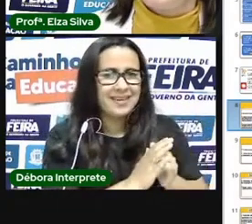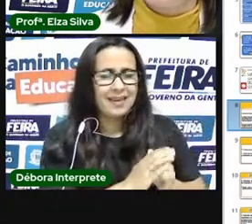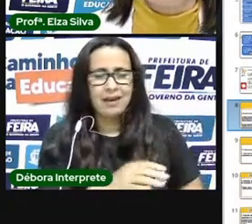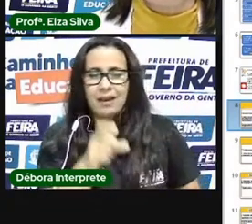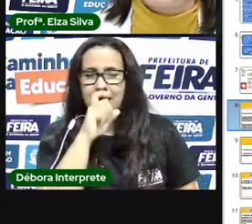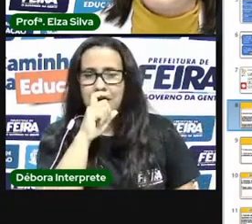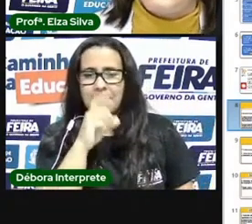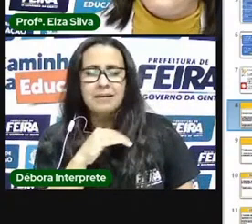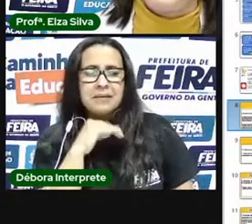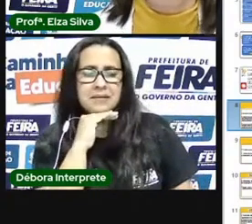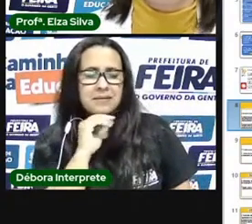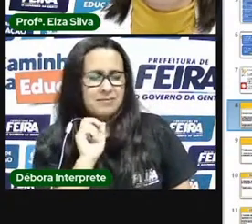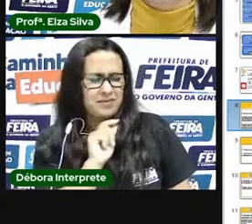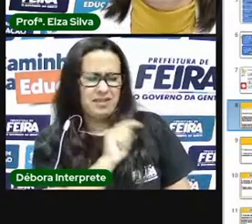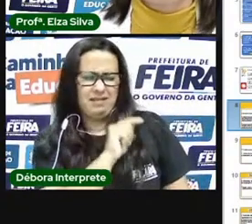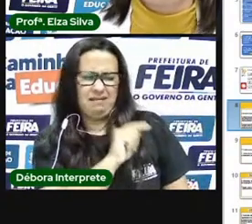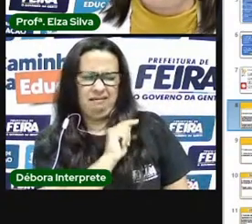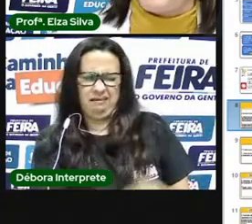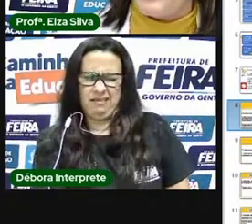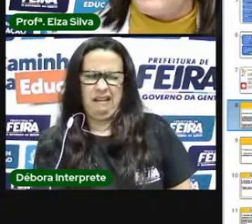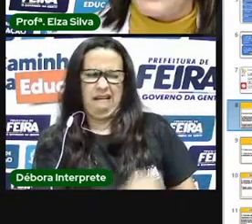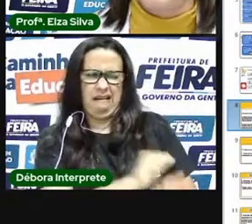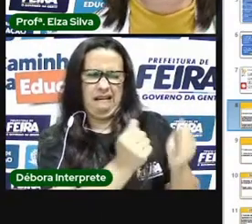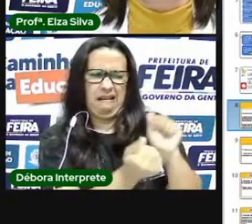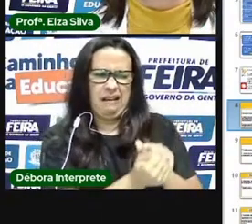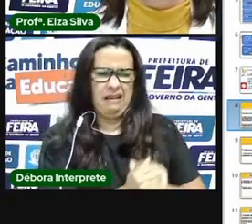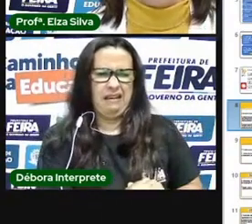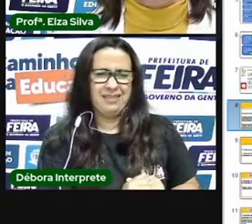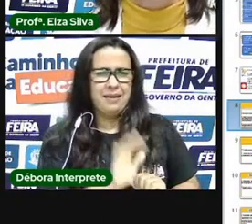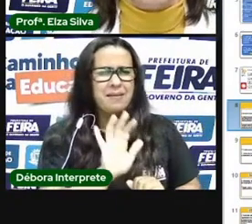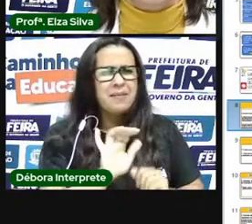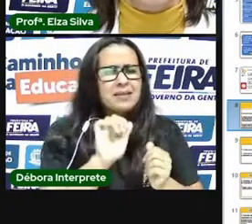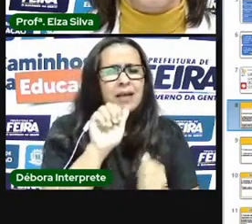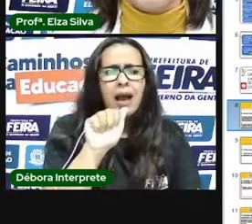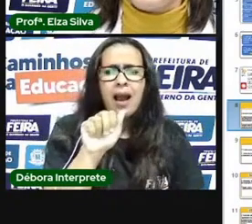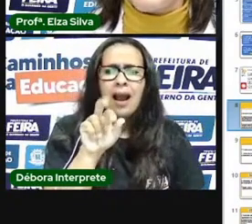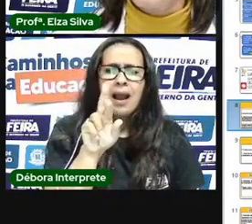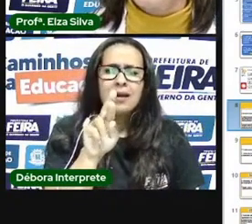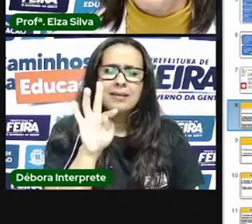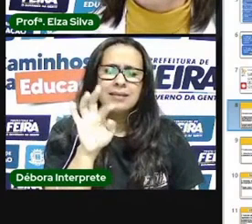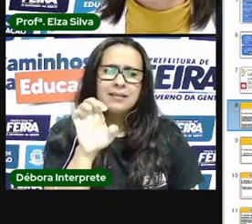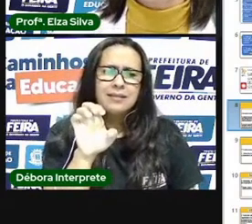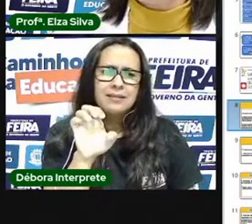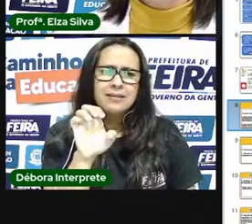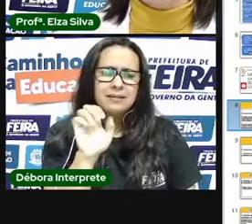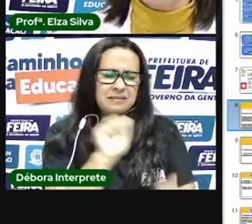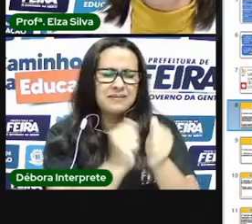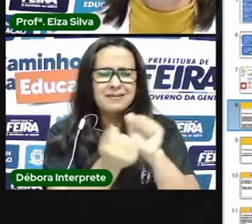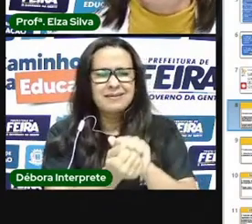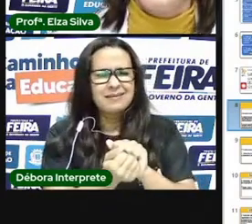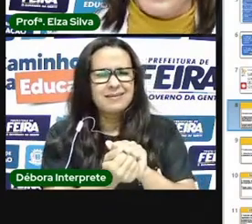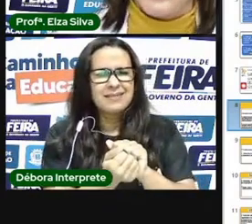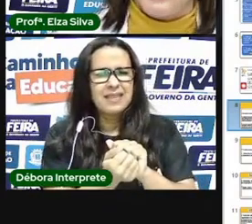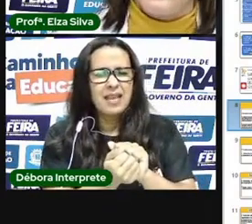Arteiro é aquele menino traquinho, aquele menino, aquela menina que apronta. Neste caso aqui, a arte, a gente vai entender